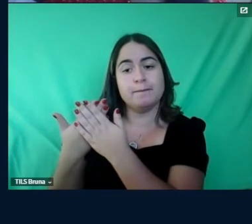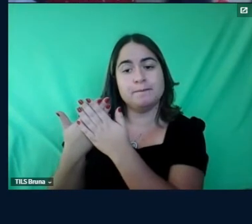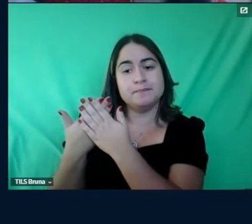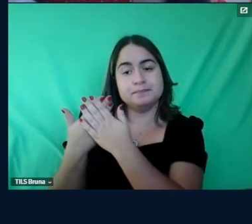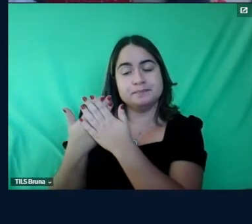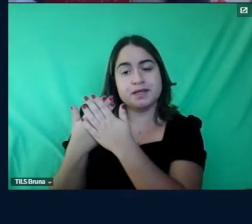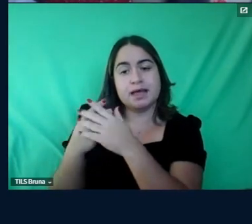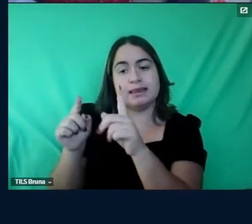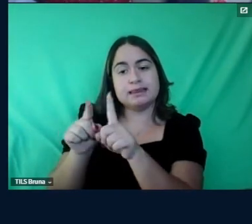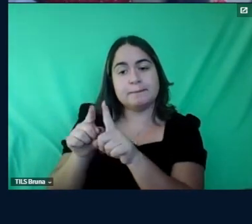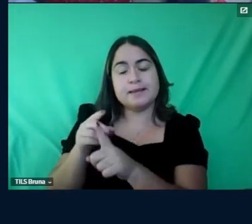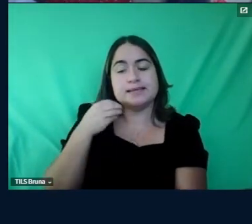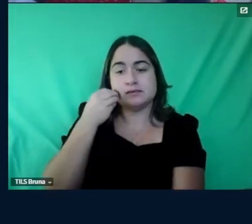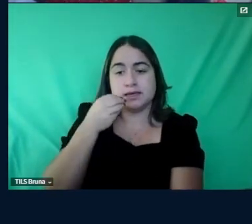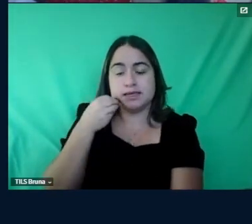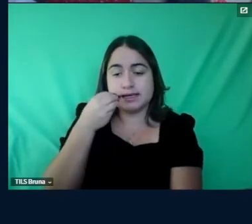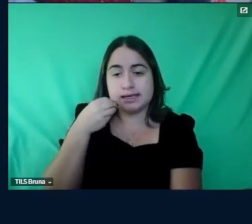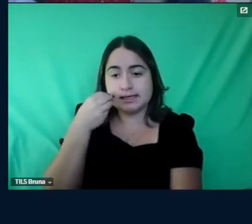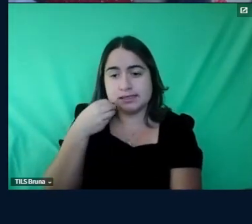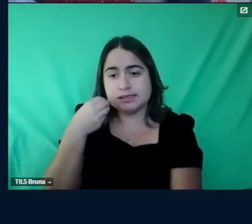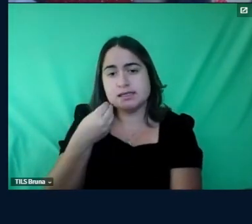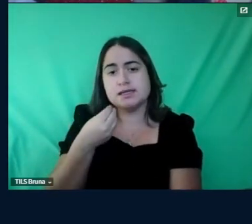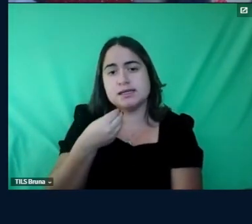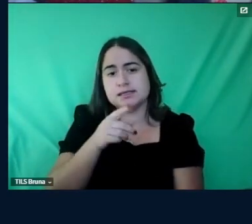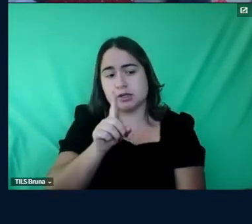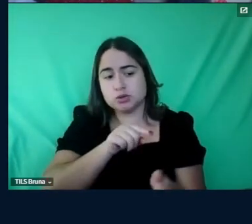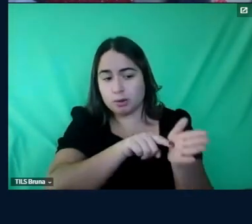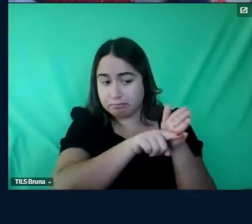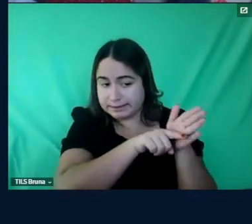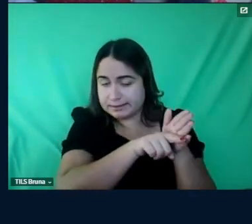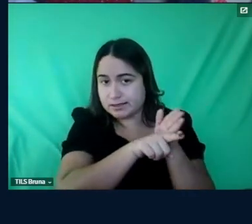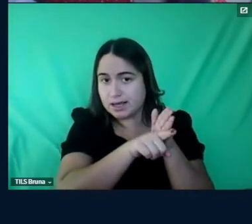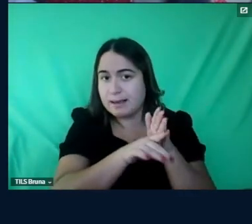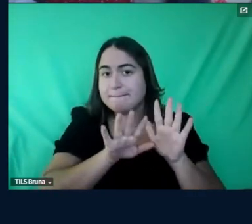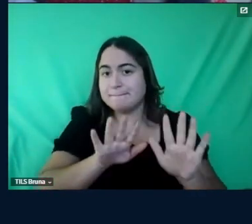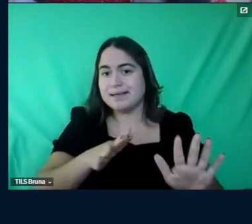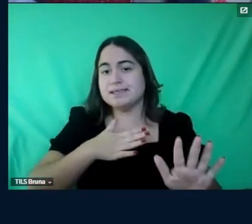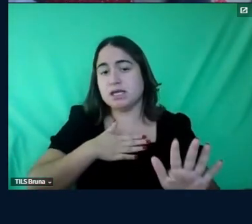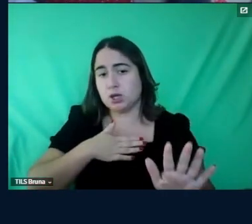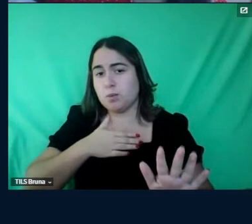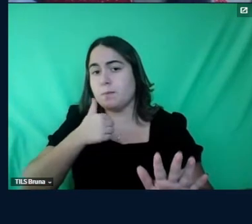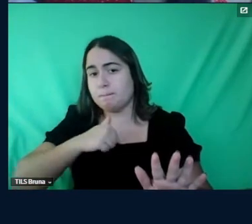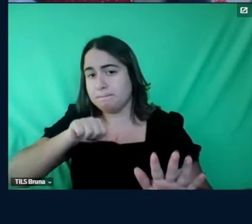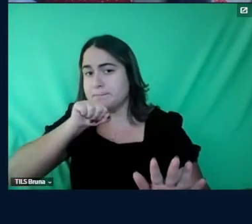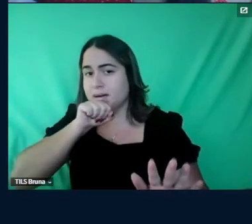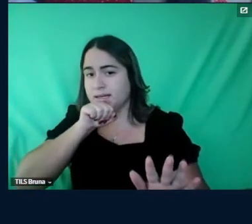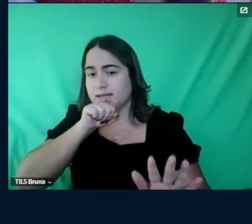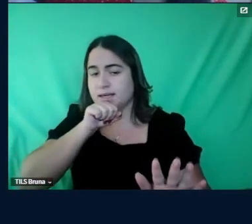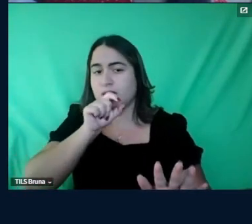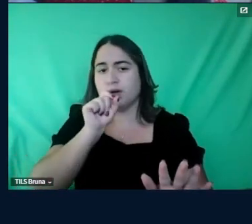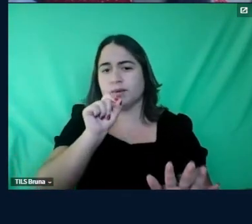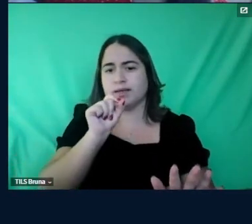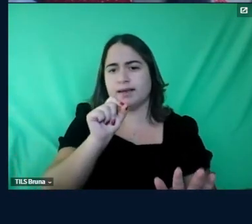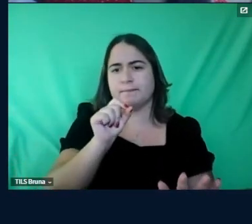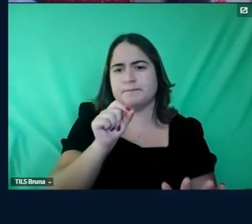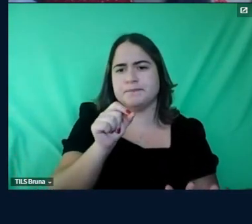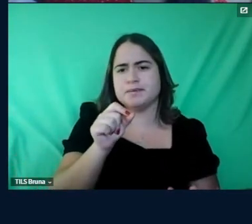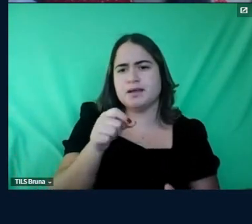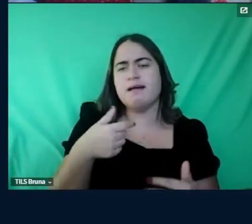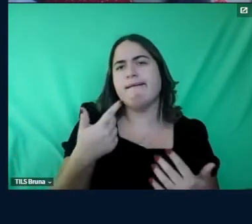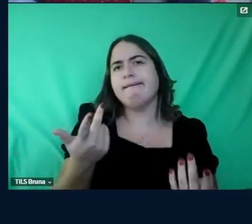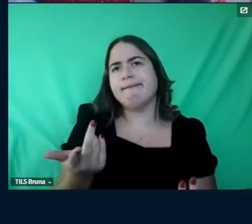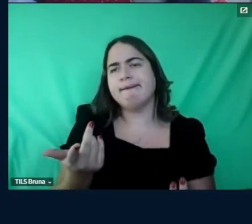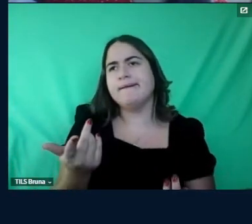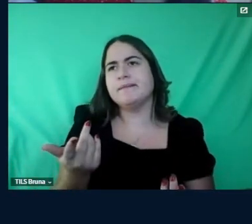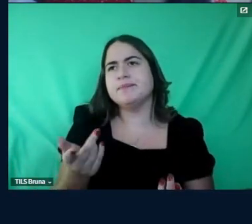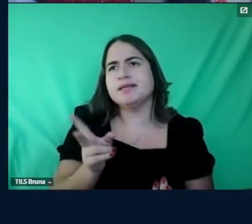experiência não só de pesquisadora mas como pessoa mãe também é aquela coisa aquele